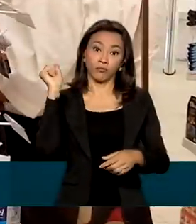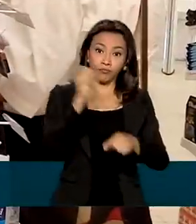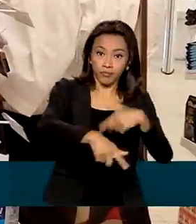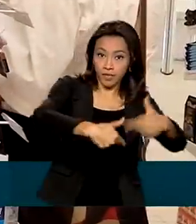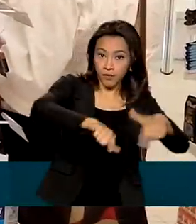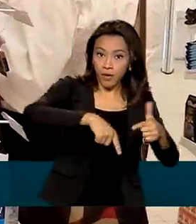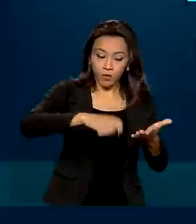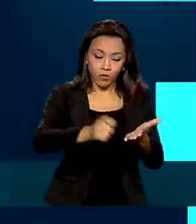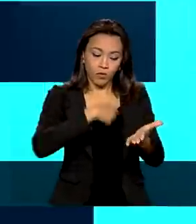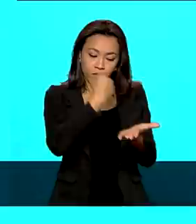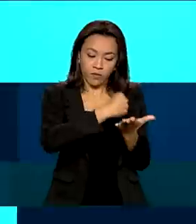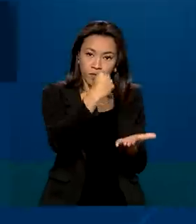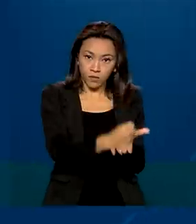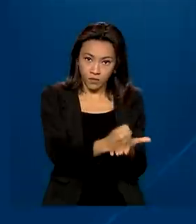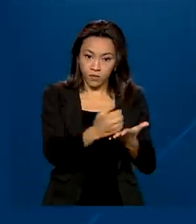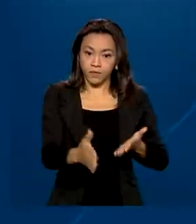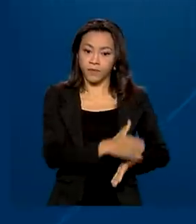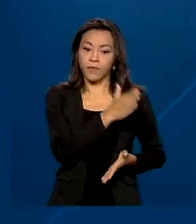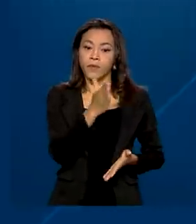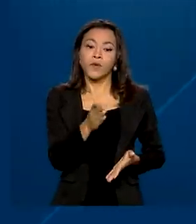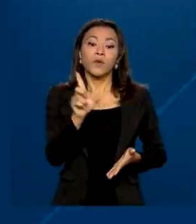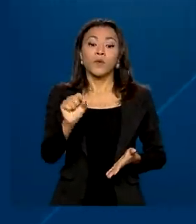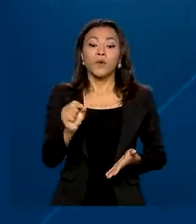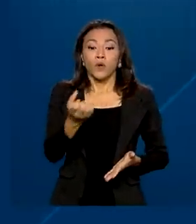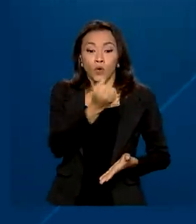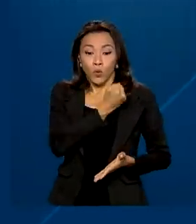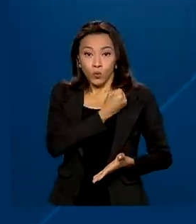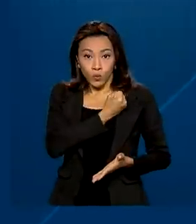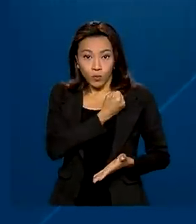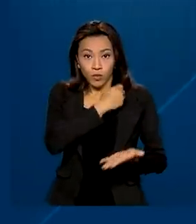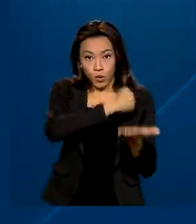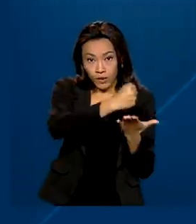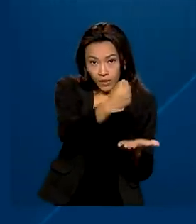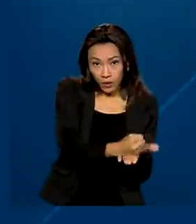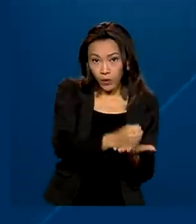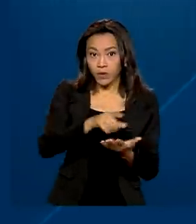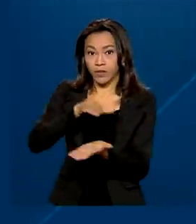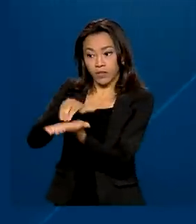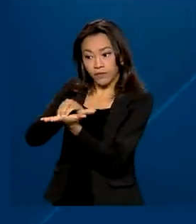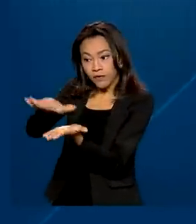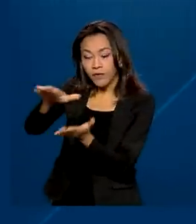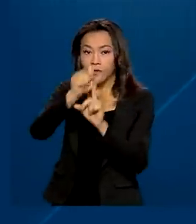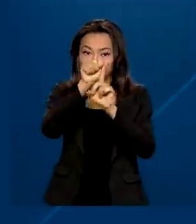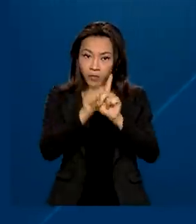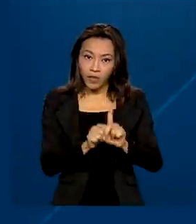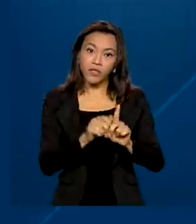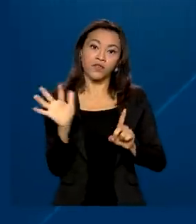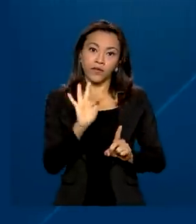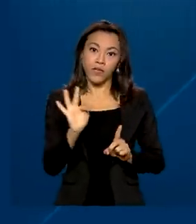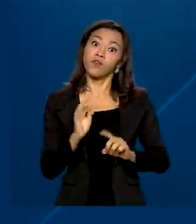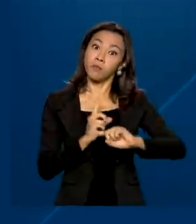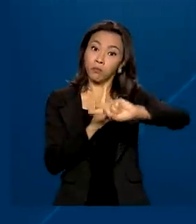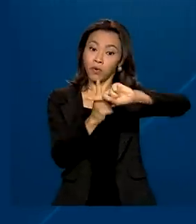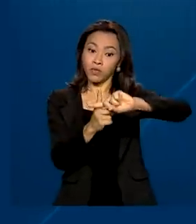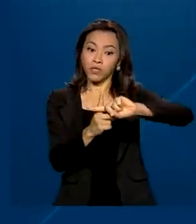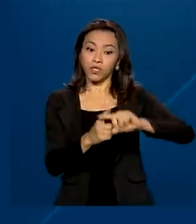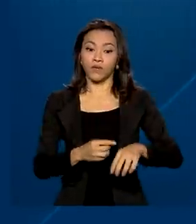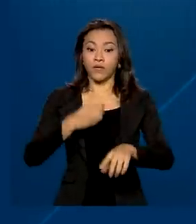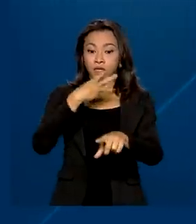em fevereiro. A diferença entre o número de contratações e demissões em fevereiro ficou positiva em